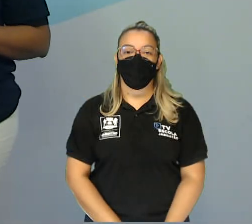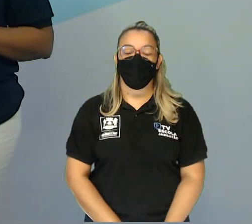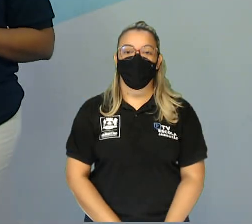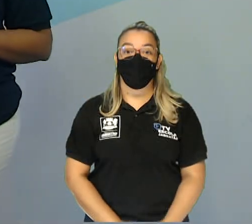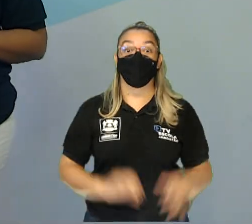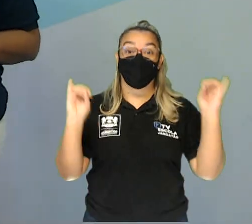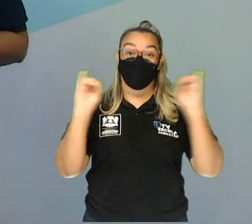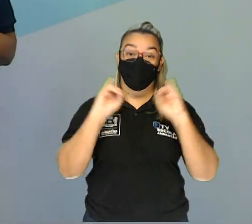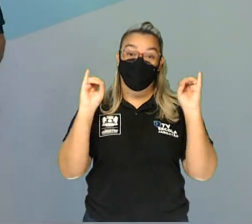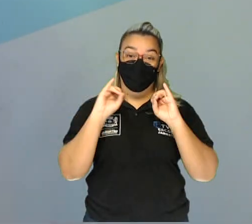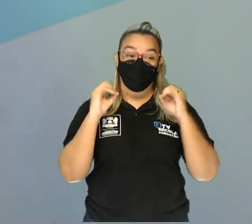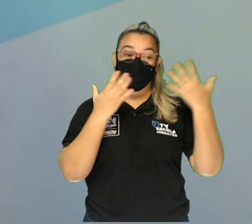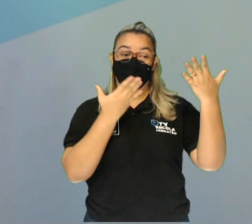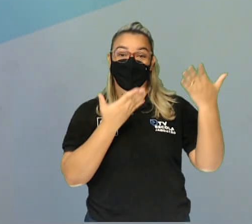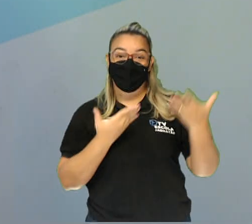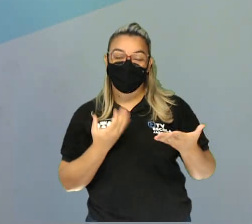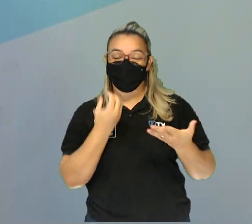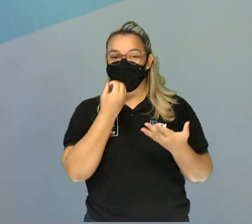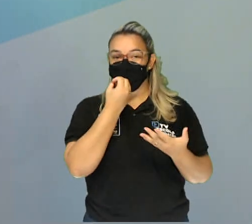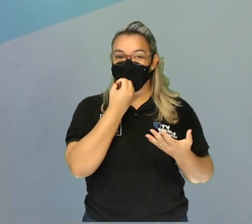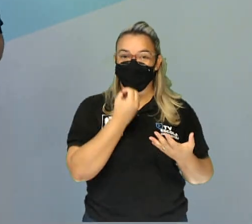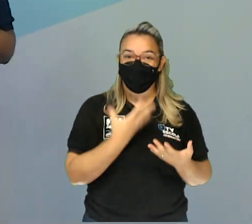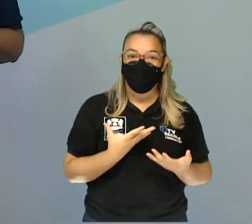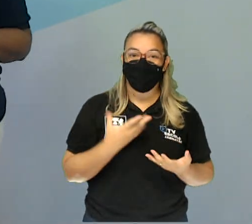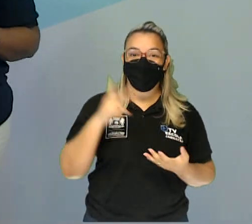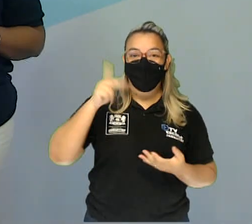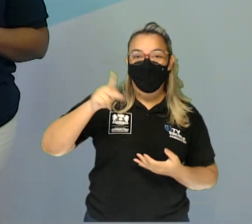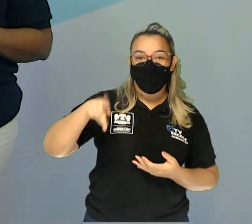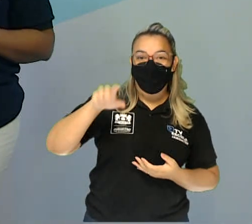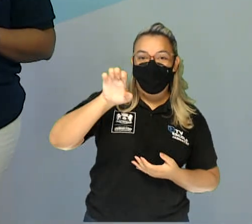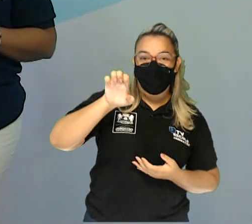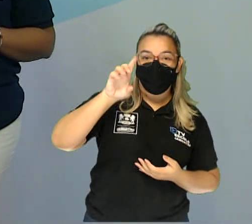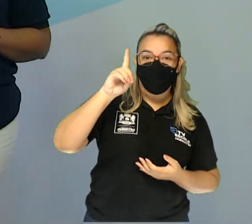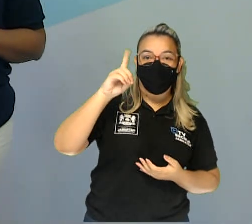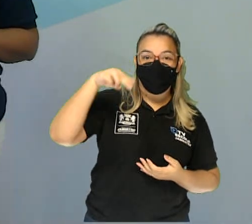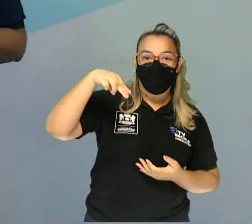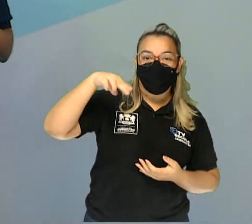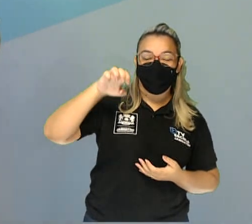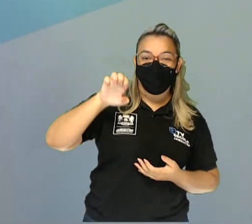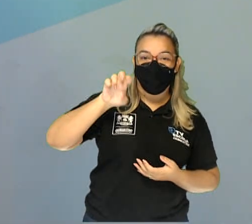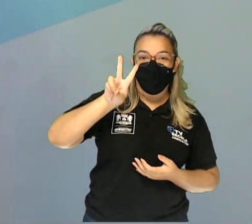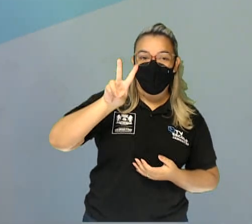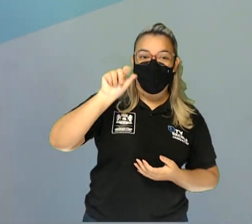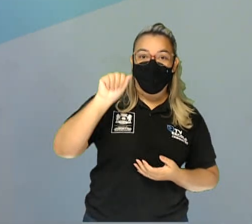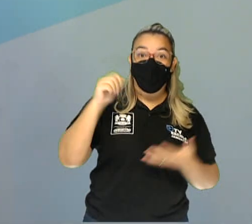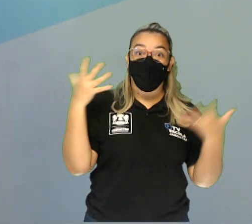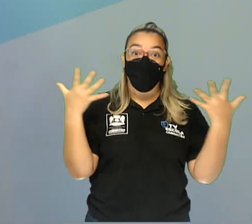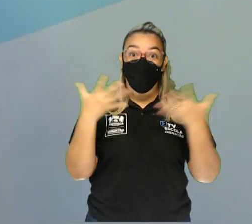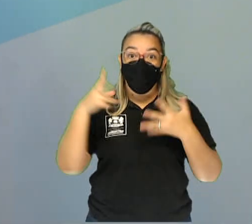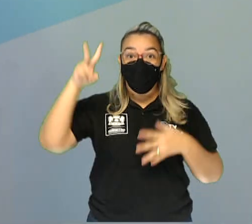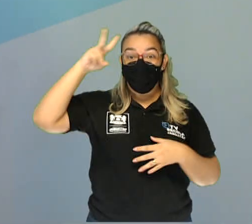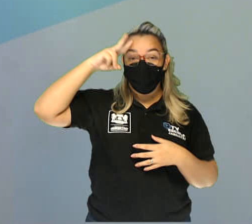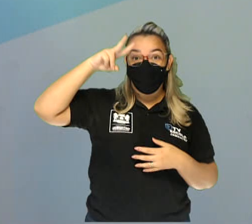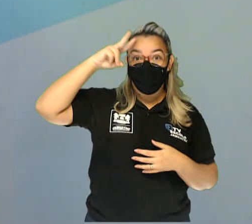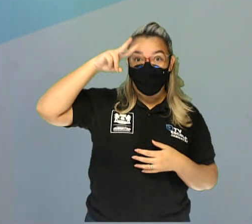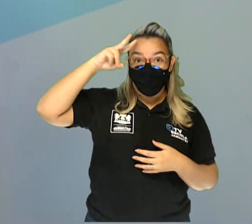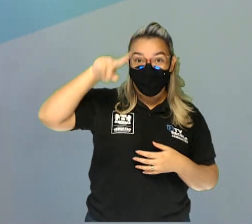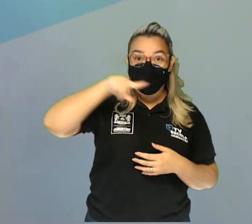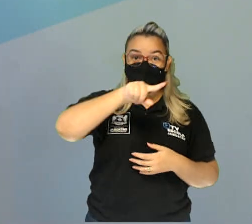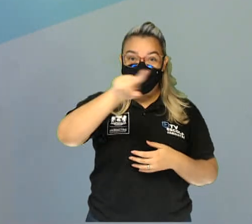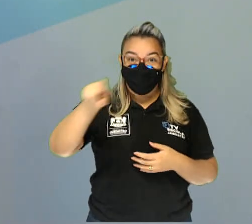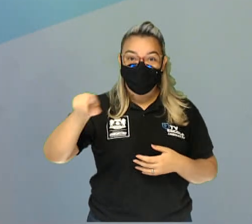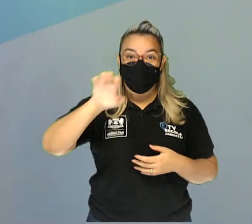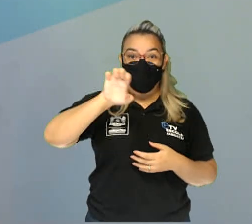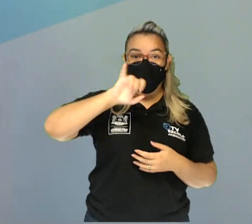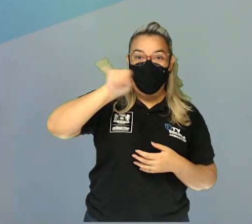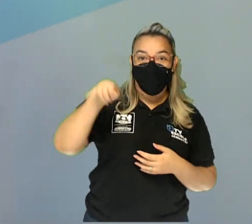Olá, sejam muito bem-vindos. Eu sou a professora Deneva Azevedo e a nossa aula hoje é de História para as turmas do